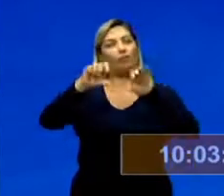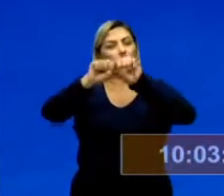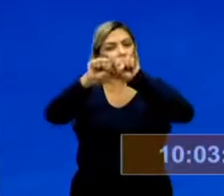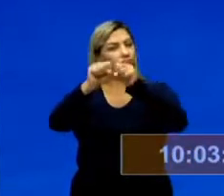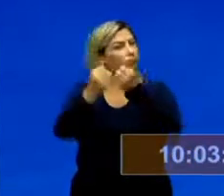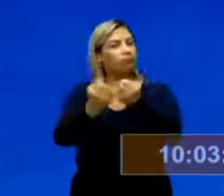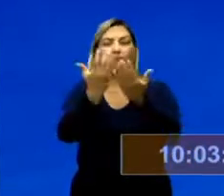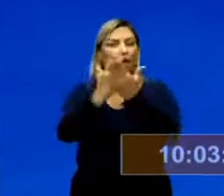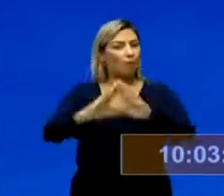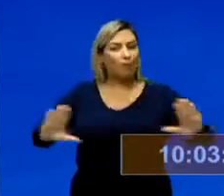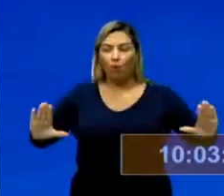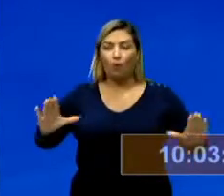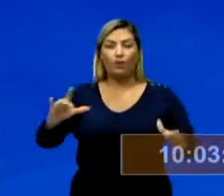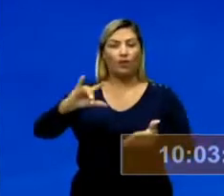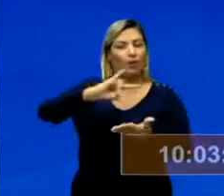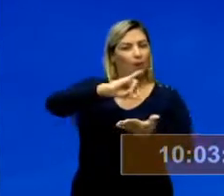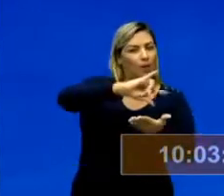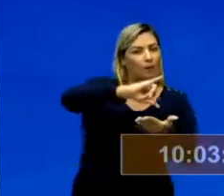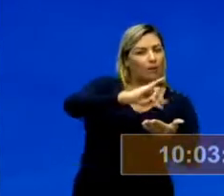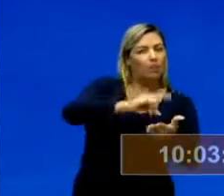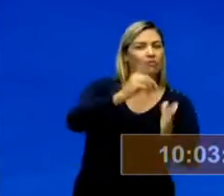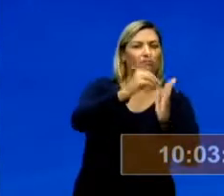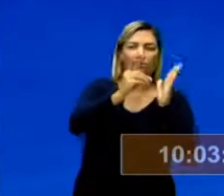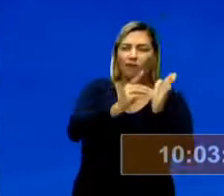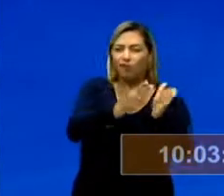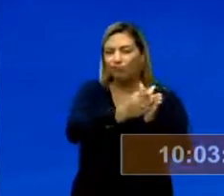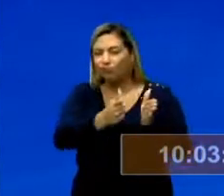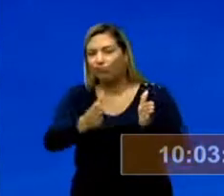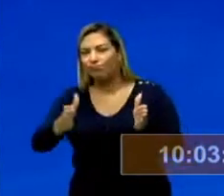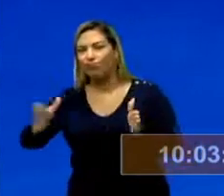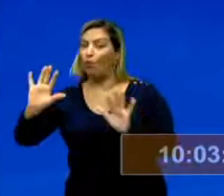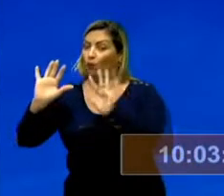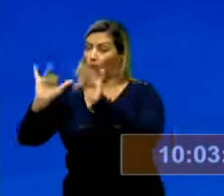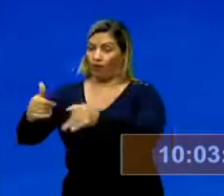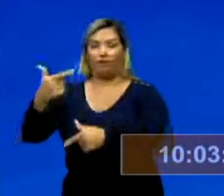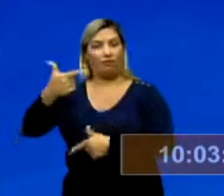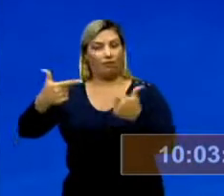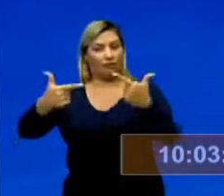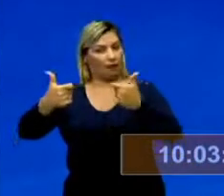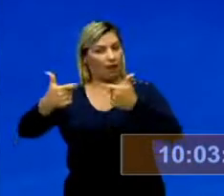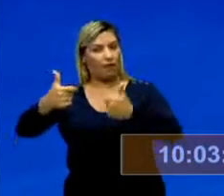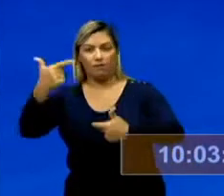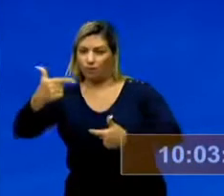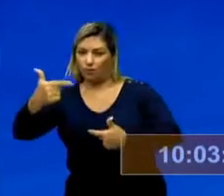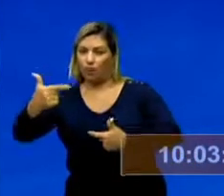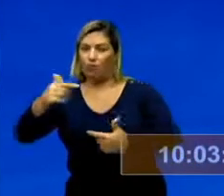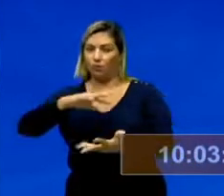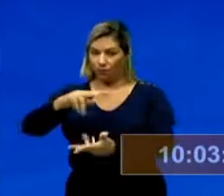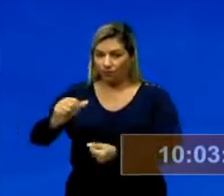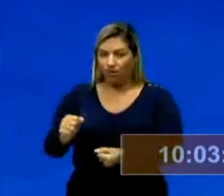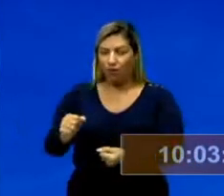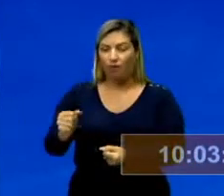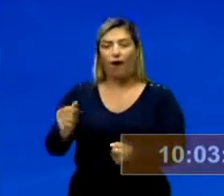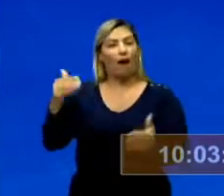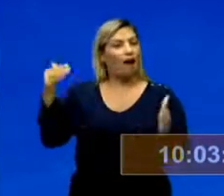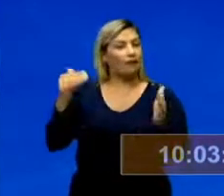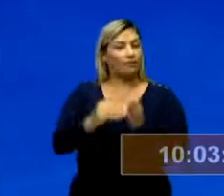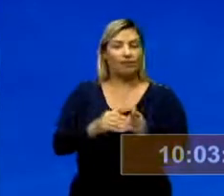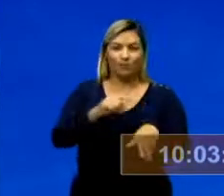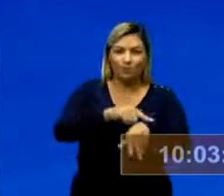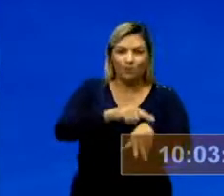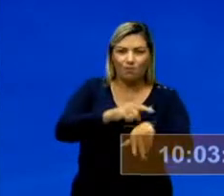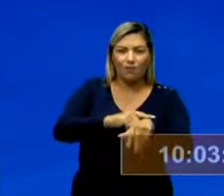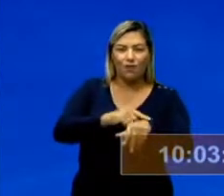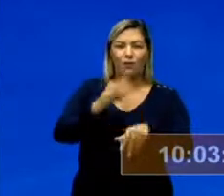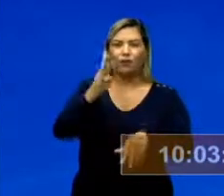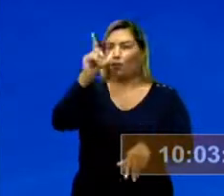-capitalismo que existiu durante décadas, se a gente pegar o final da Segunda Guerra até a queda do muro de Berlim, então foram algumas